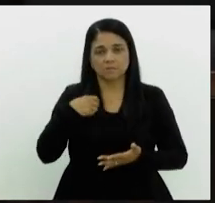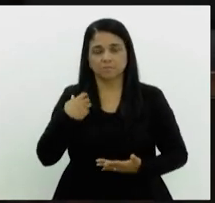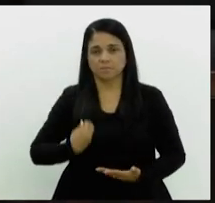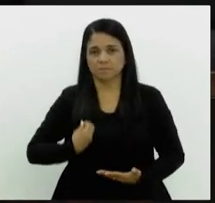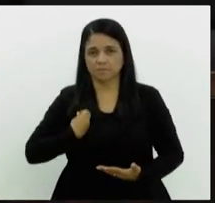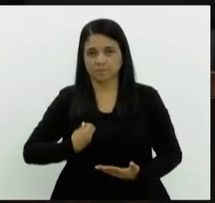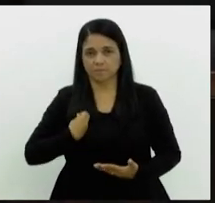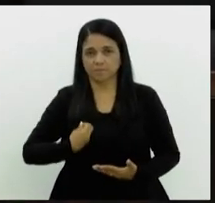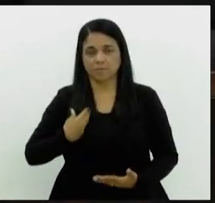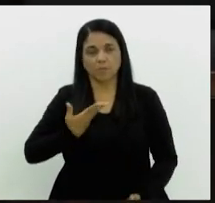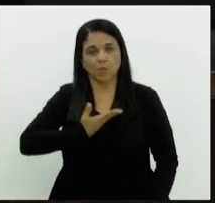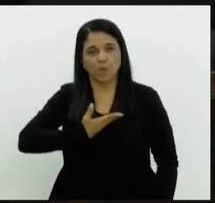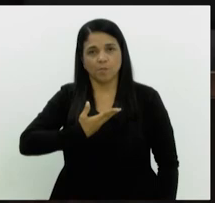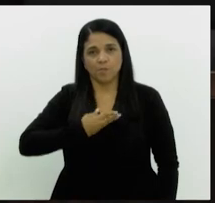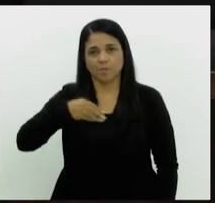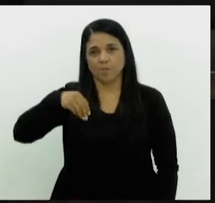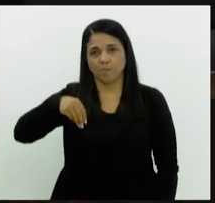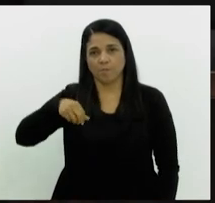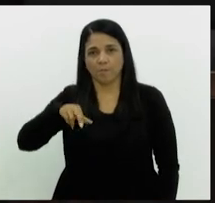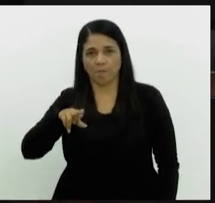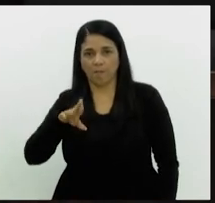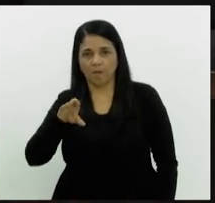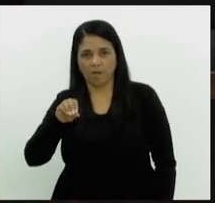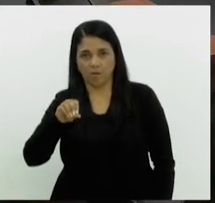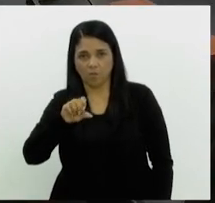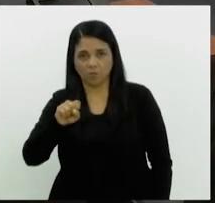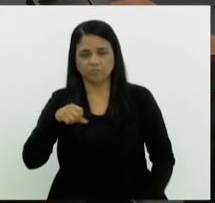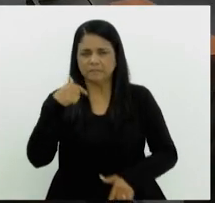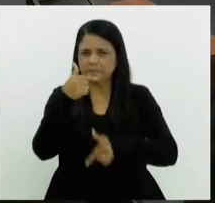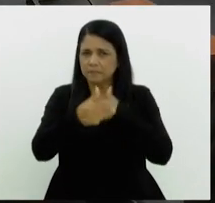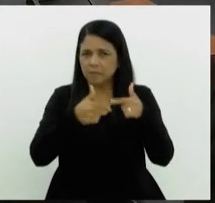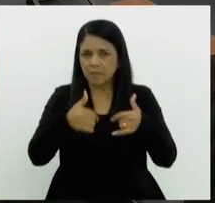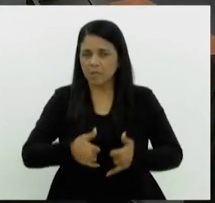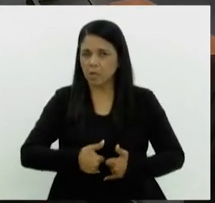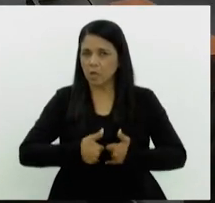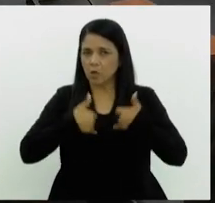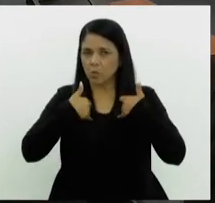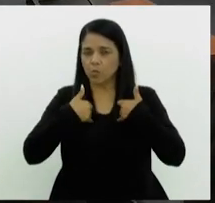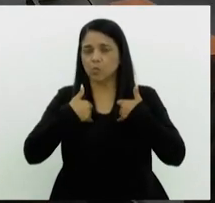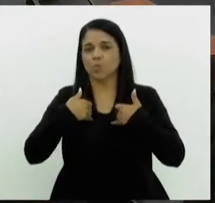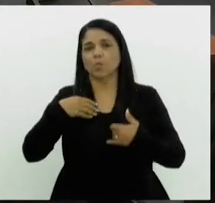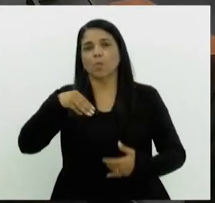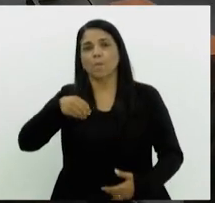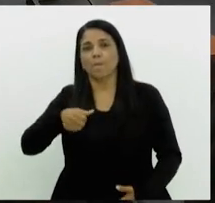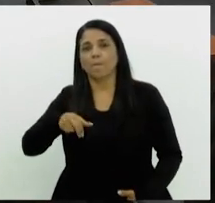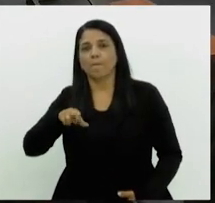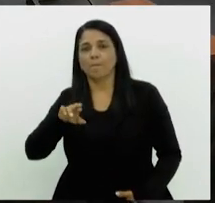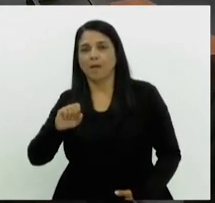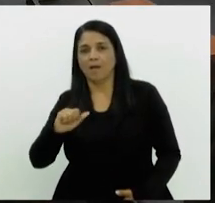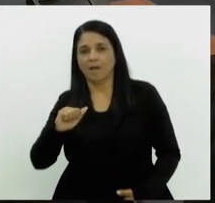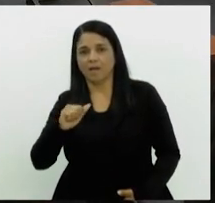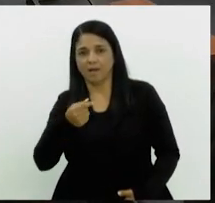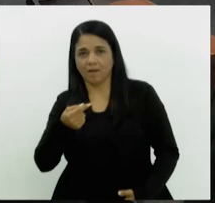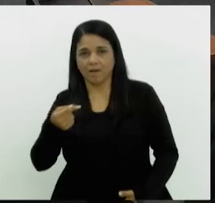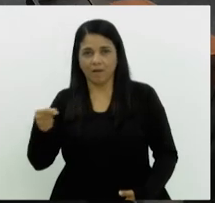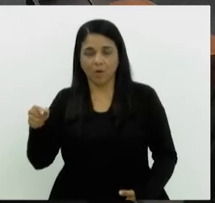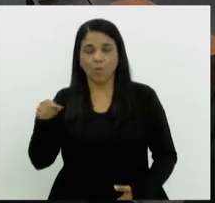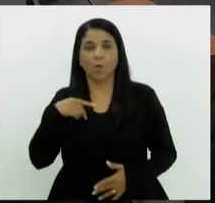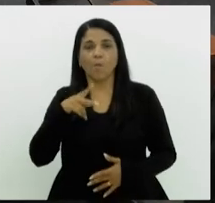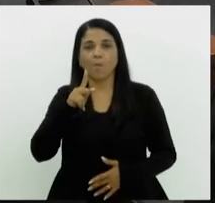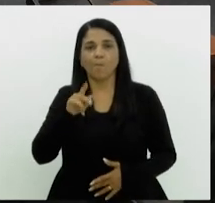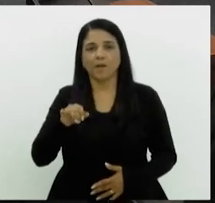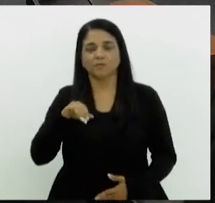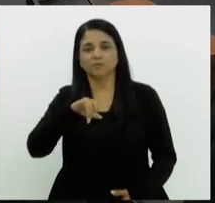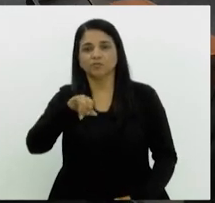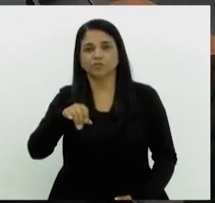Marcos, que eu tive a honra de trabalhar muito tempo com ele no SEASA. O Marcão é o pai do Gerson, jogador do Flamengo.